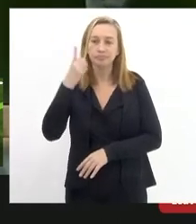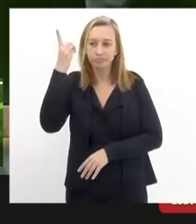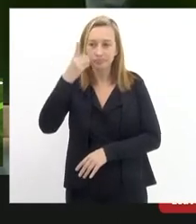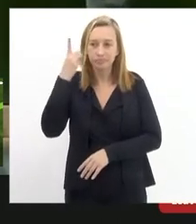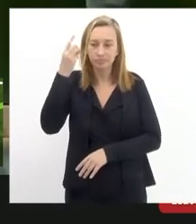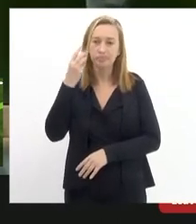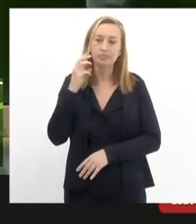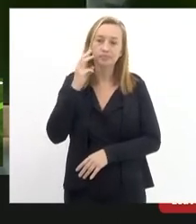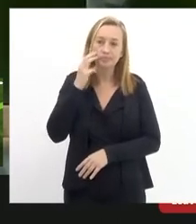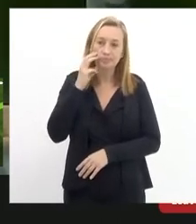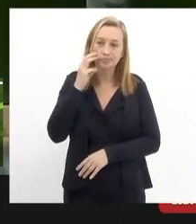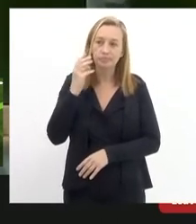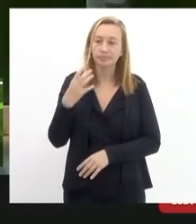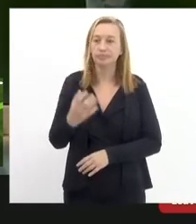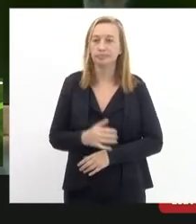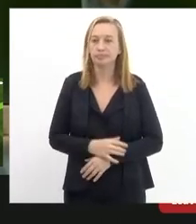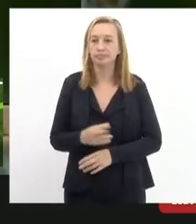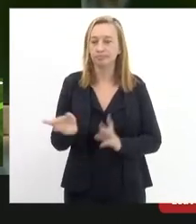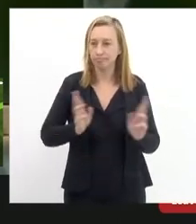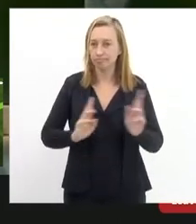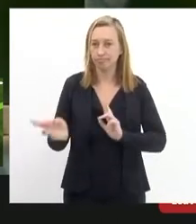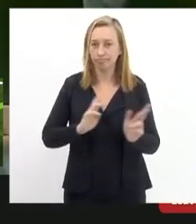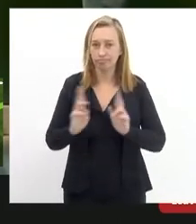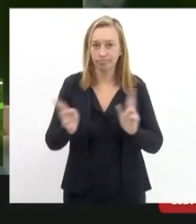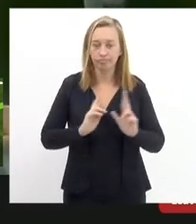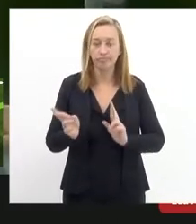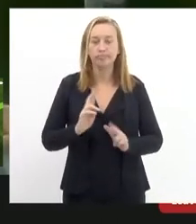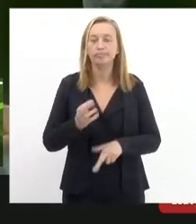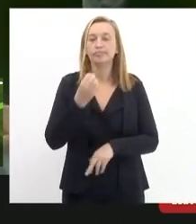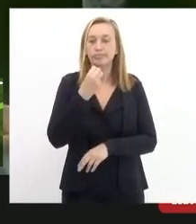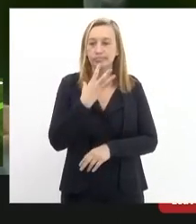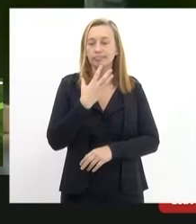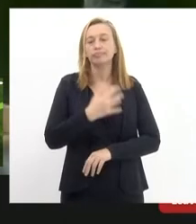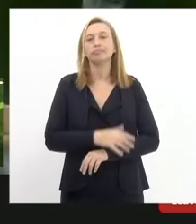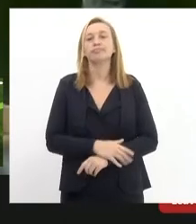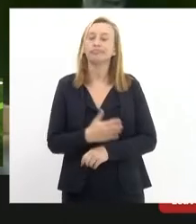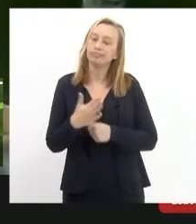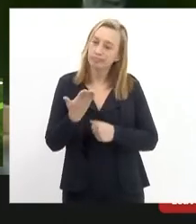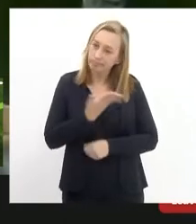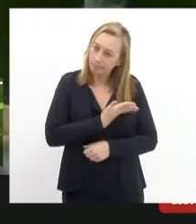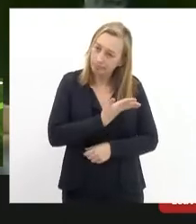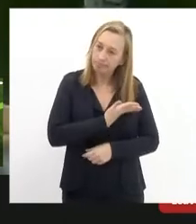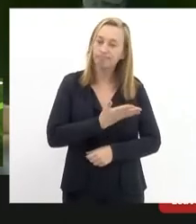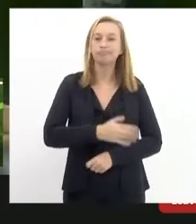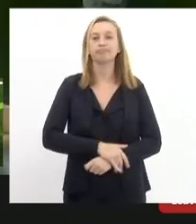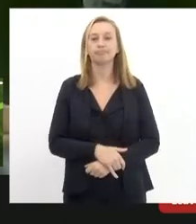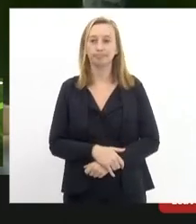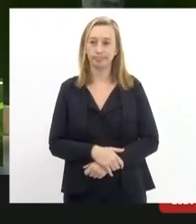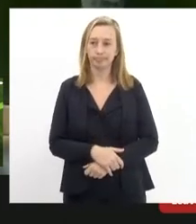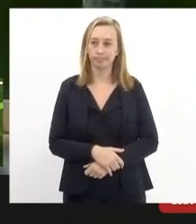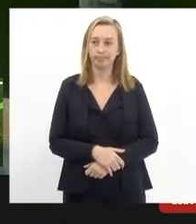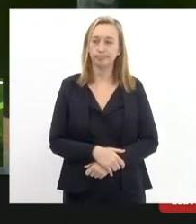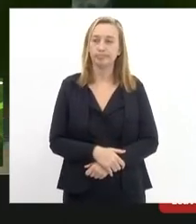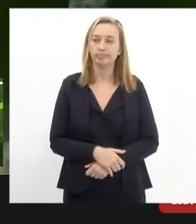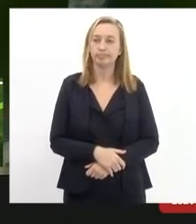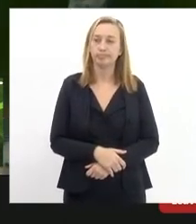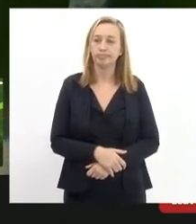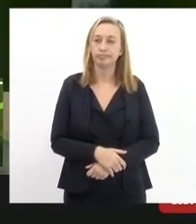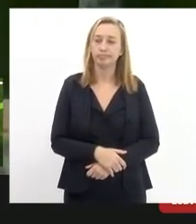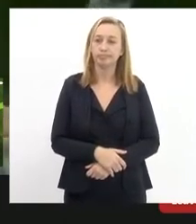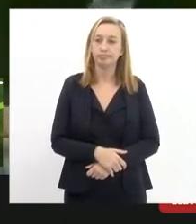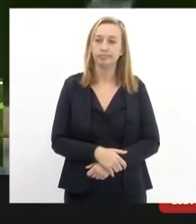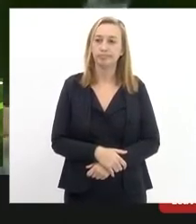com quem nós sempre tivemos uma relação muito amistosa muito cordial uma parceria muito